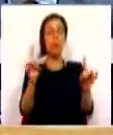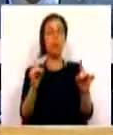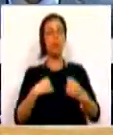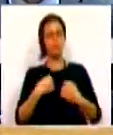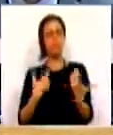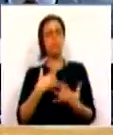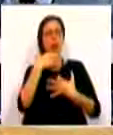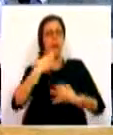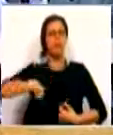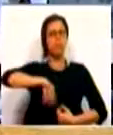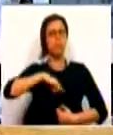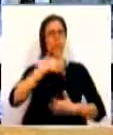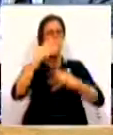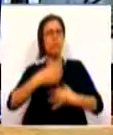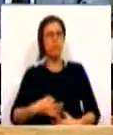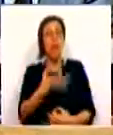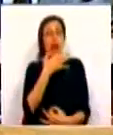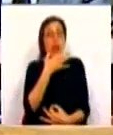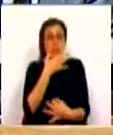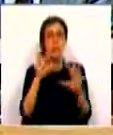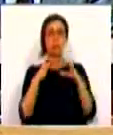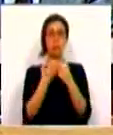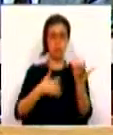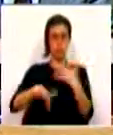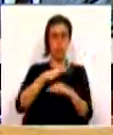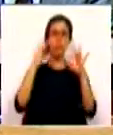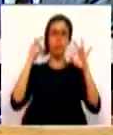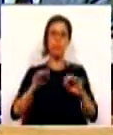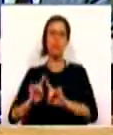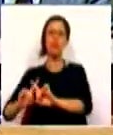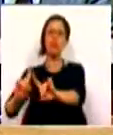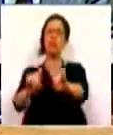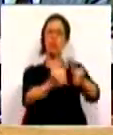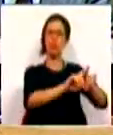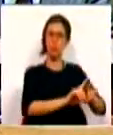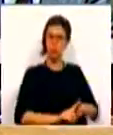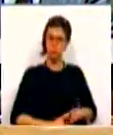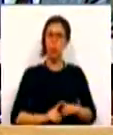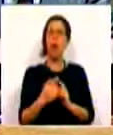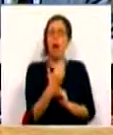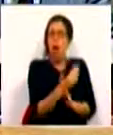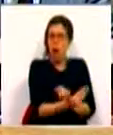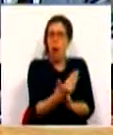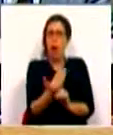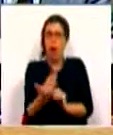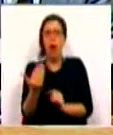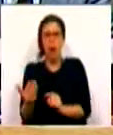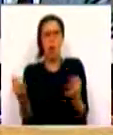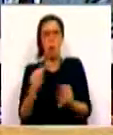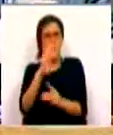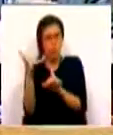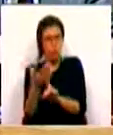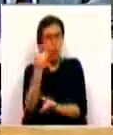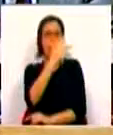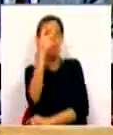firmemente convictos que só numa sociedade plena de diversidade encontraremos e conseguiremos alcançar